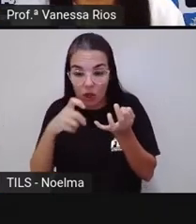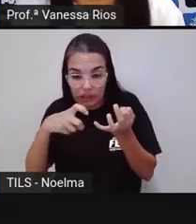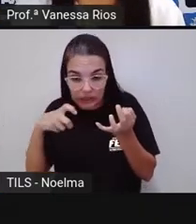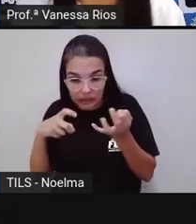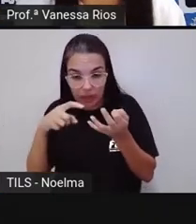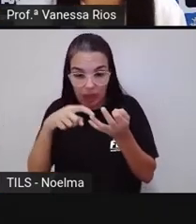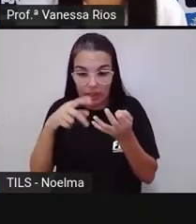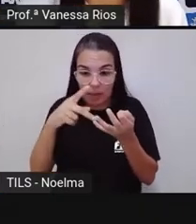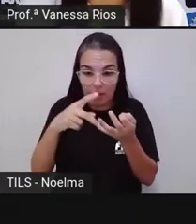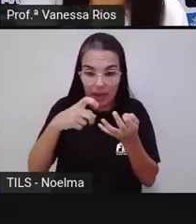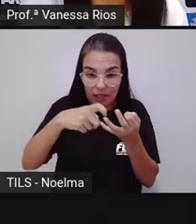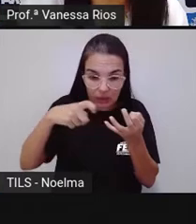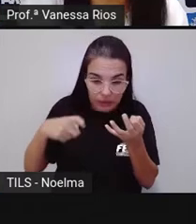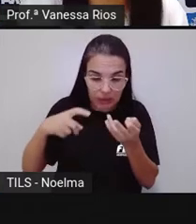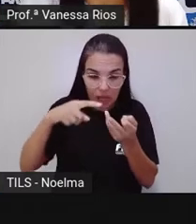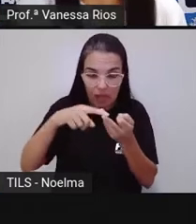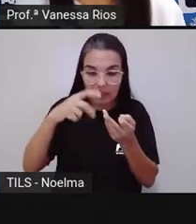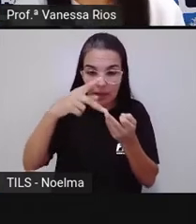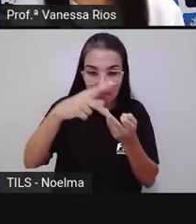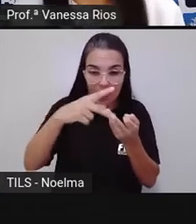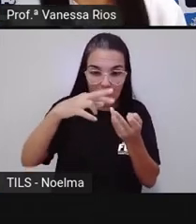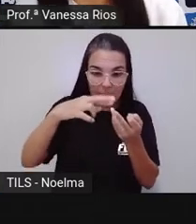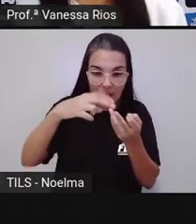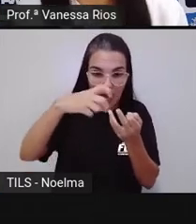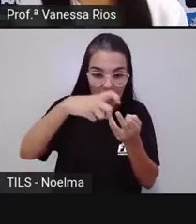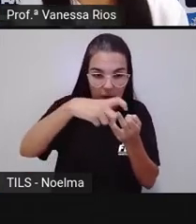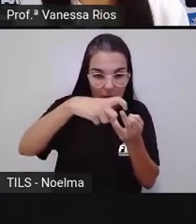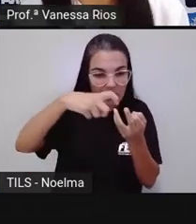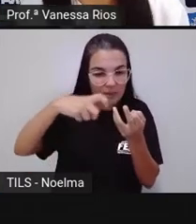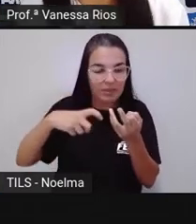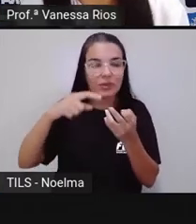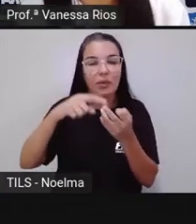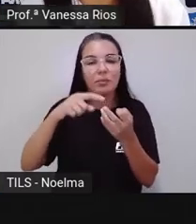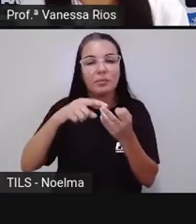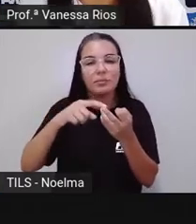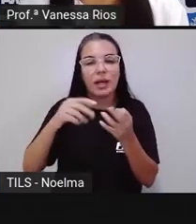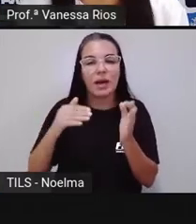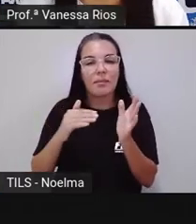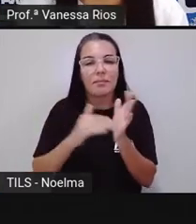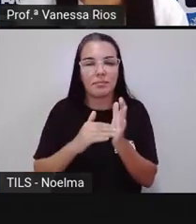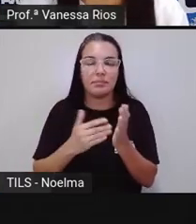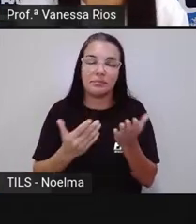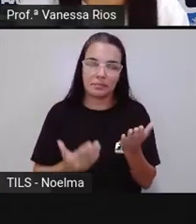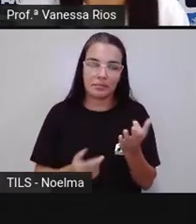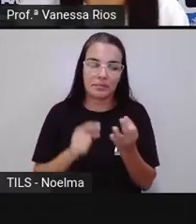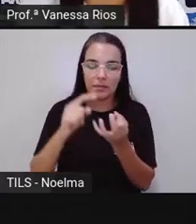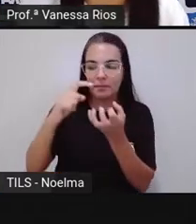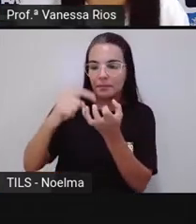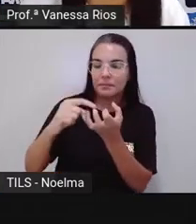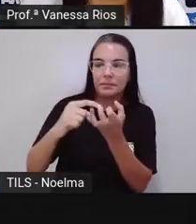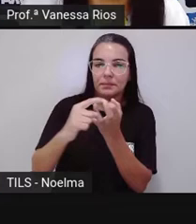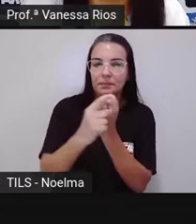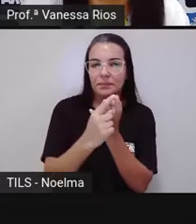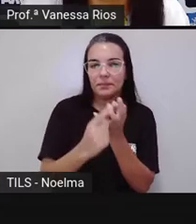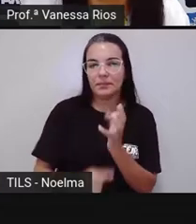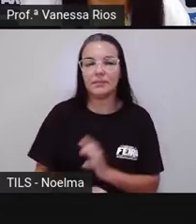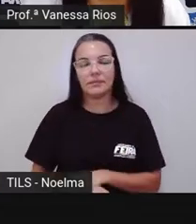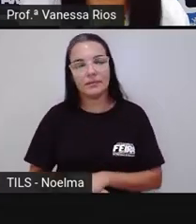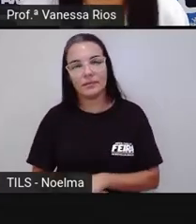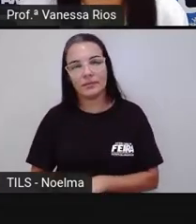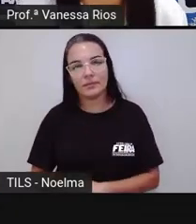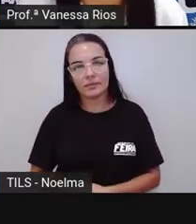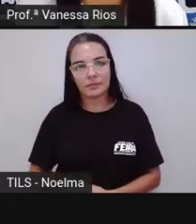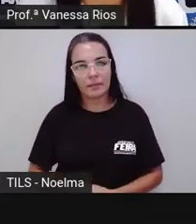tônica é a antipenúltima, a gente já vai classificar essa palavra como proparoxítona.